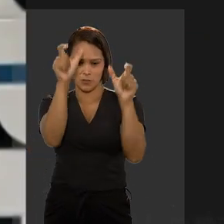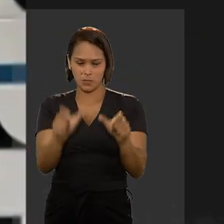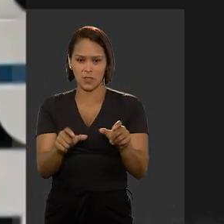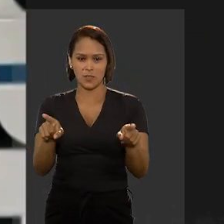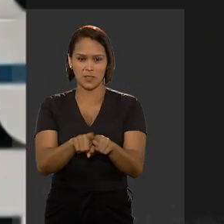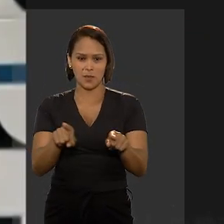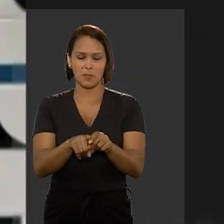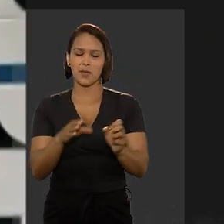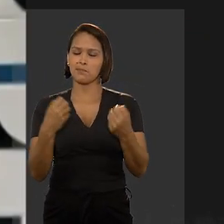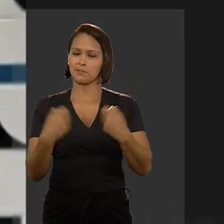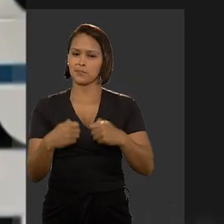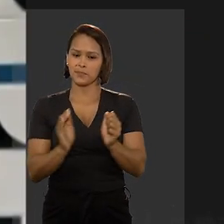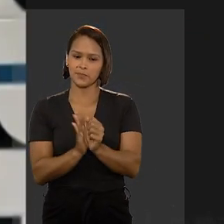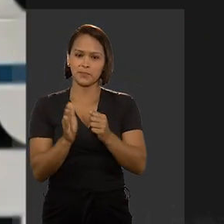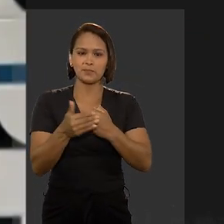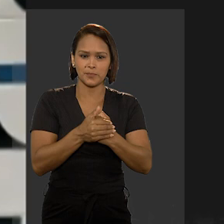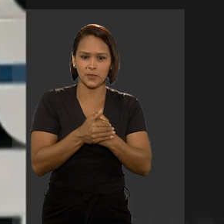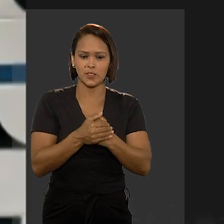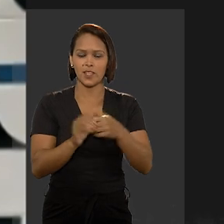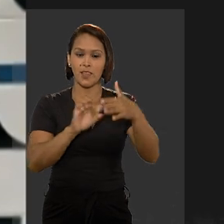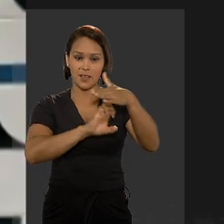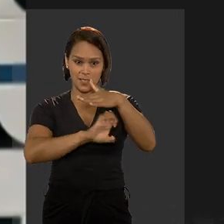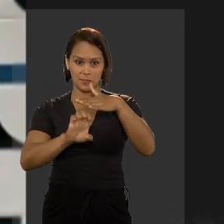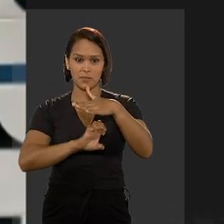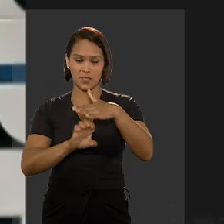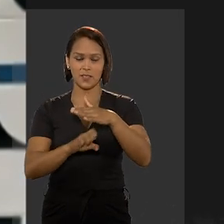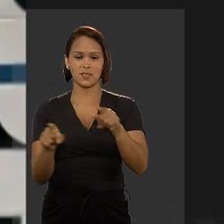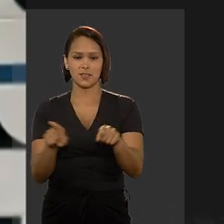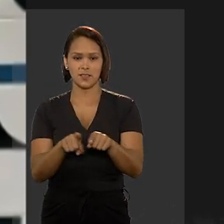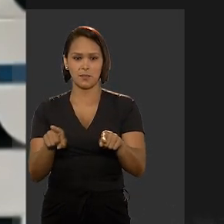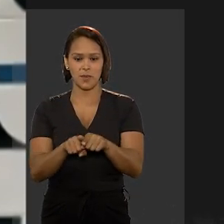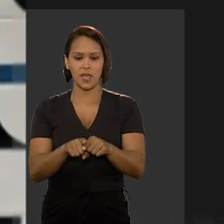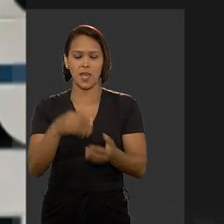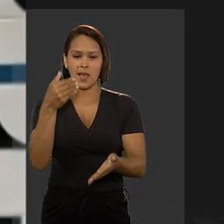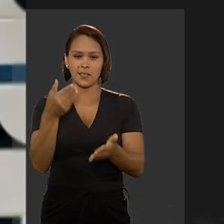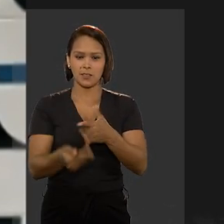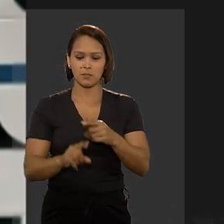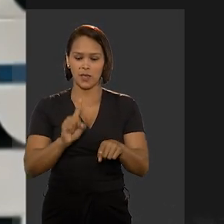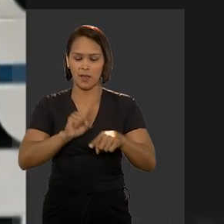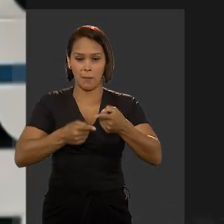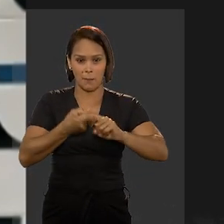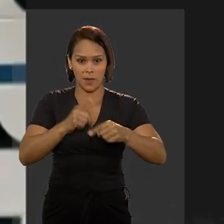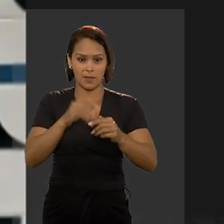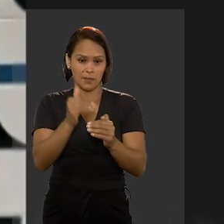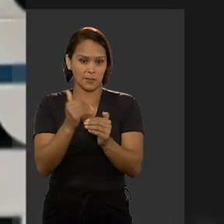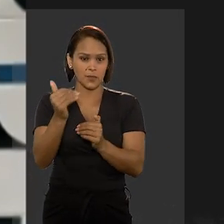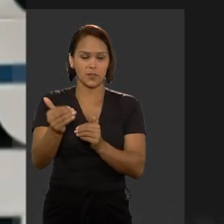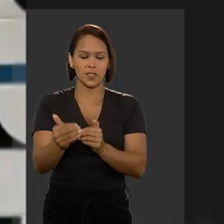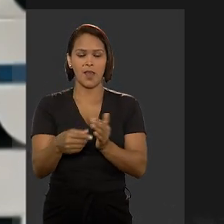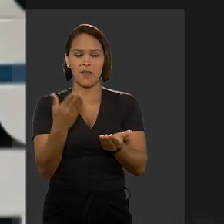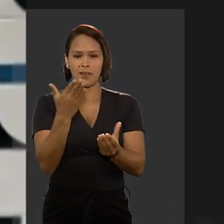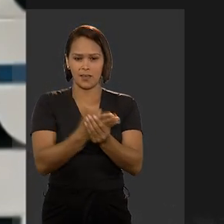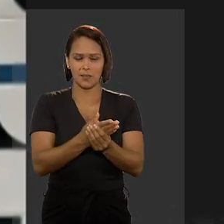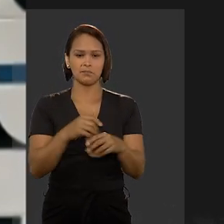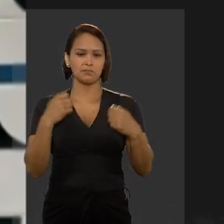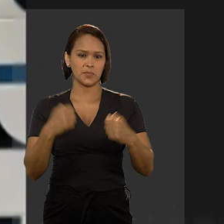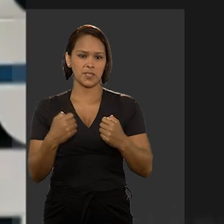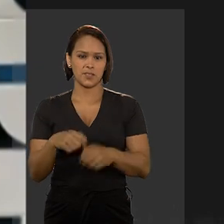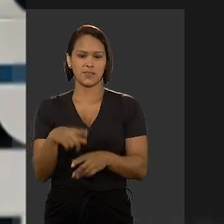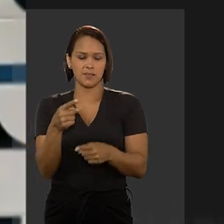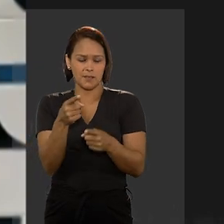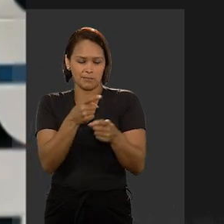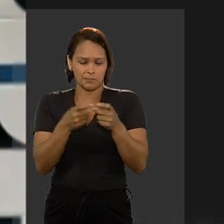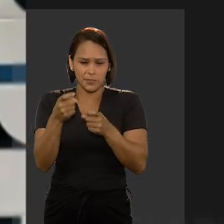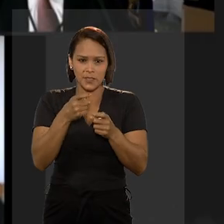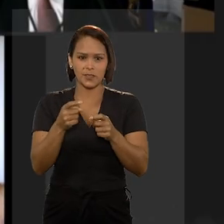personalidade também deve ser protegida no caso das empresas, razão pela qual os danos extra-patrimoniais em casos como esse são